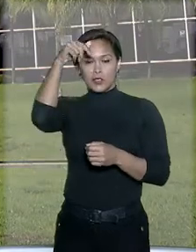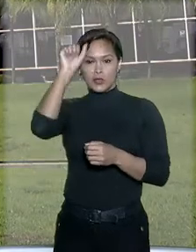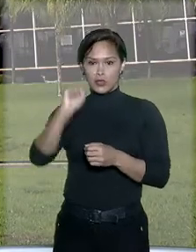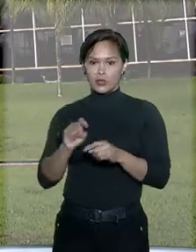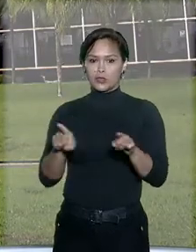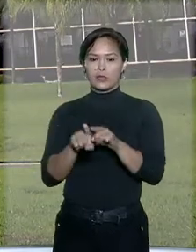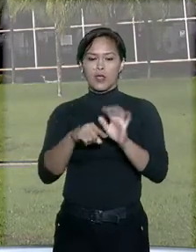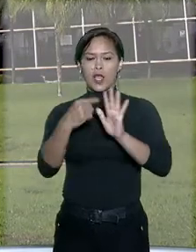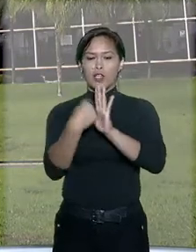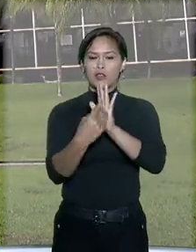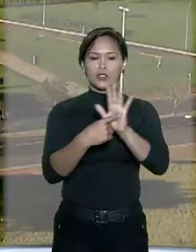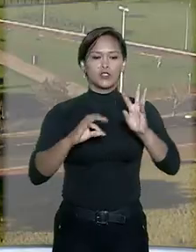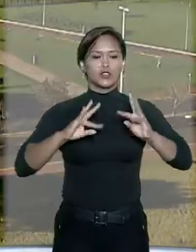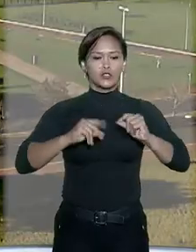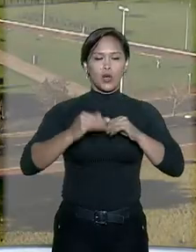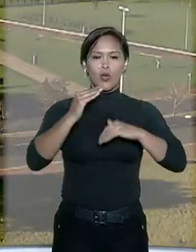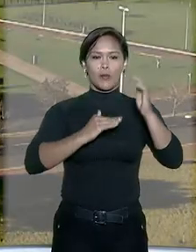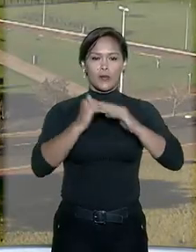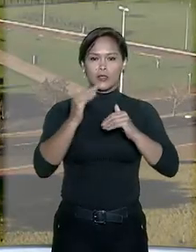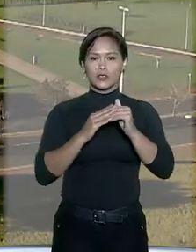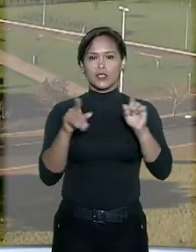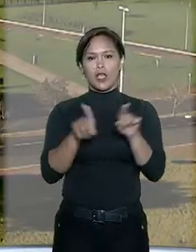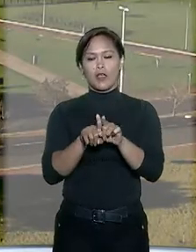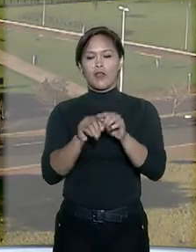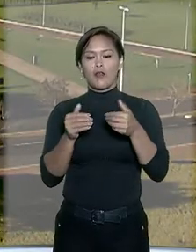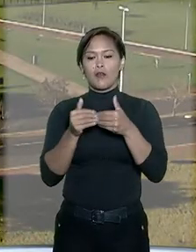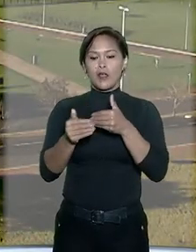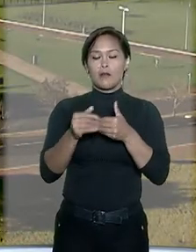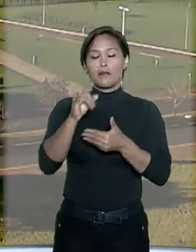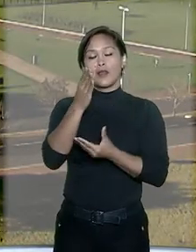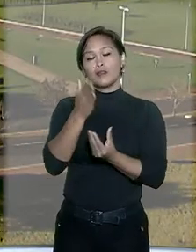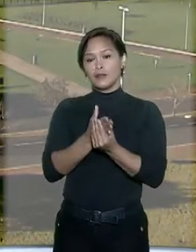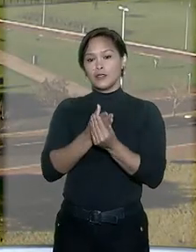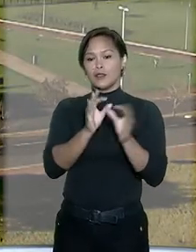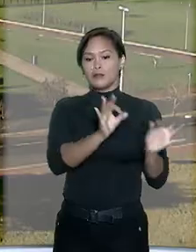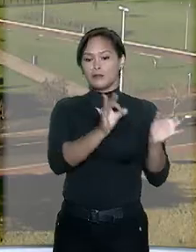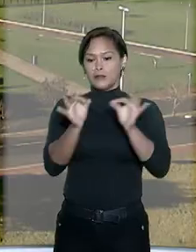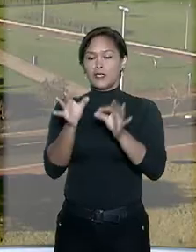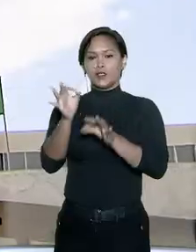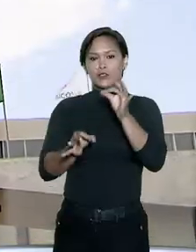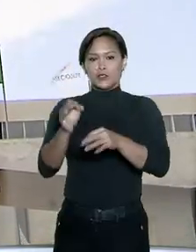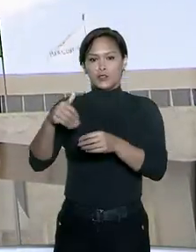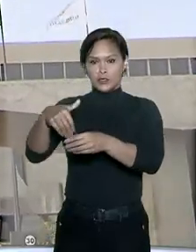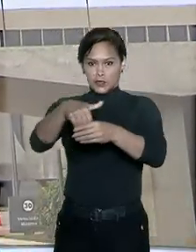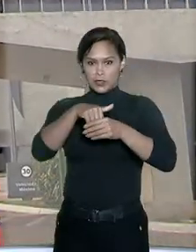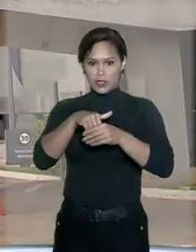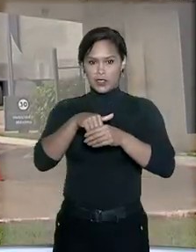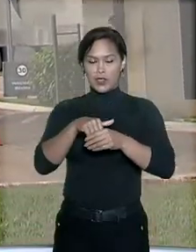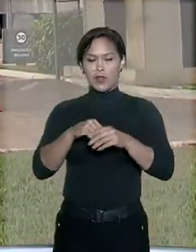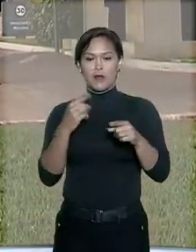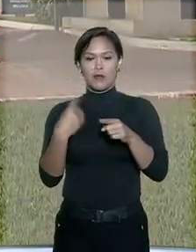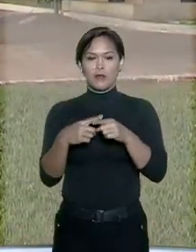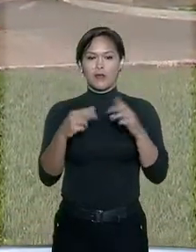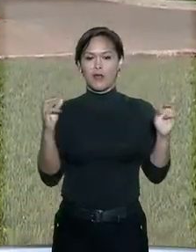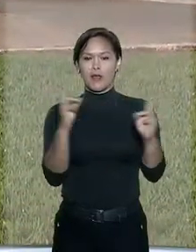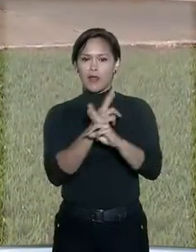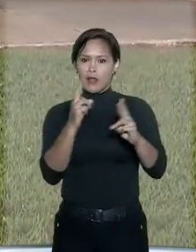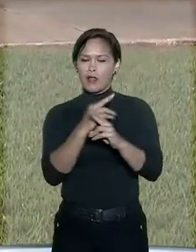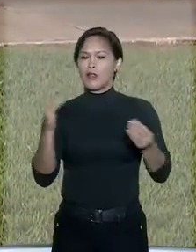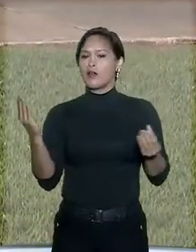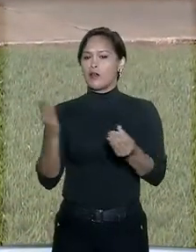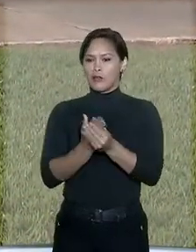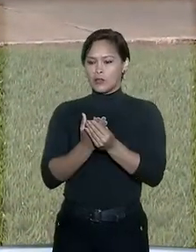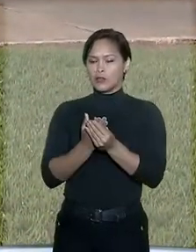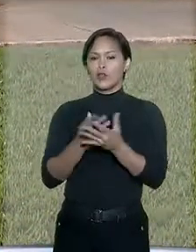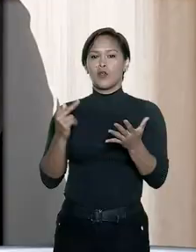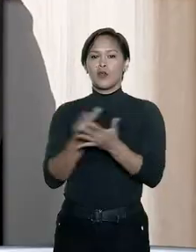todos os atos praticados, com a consequente remessa do processo para a Justiça Eleitoral, em razão da suposta relação do caso com o